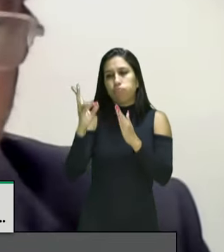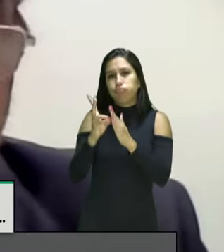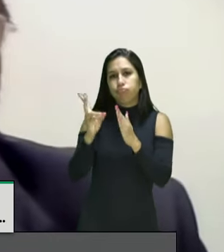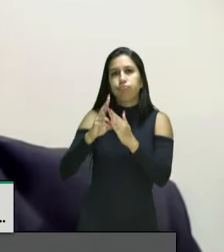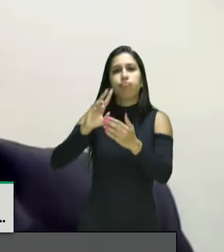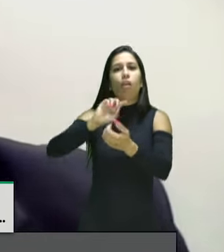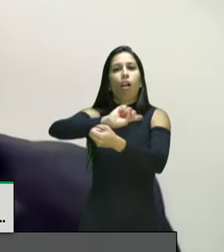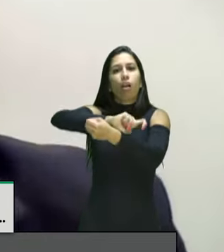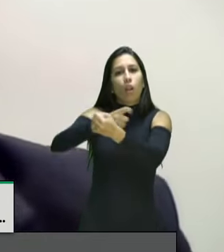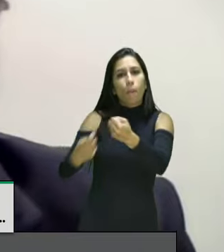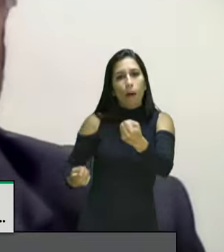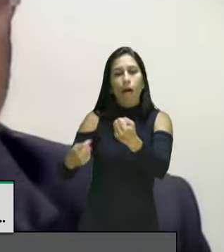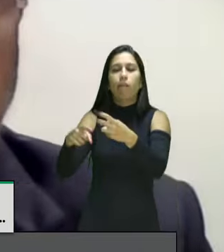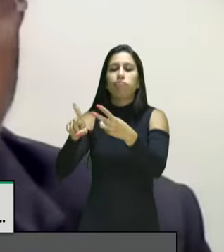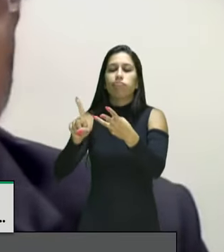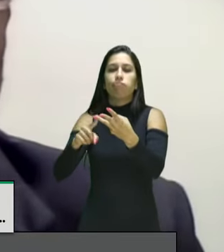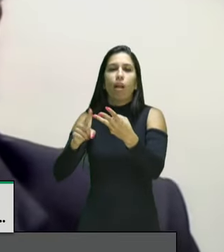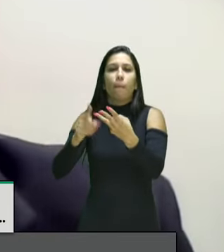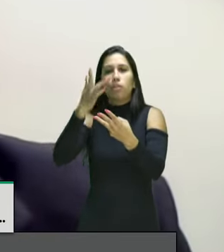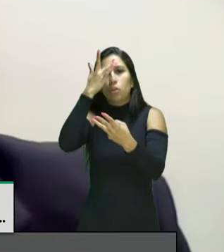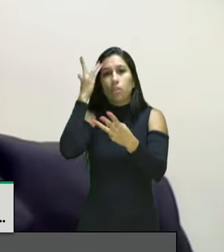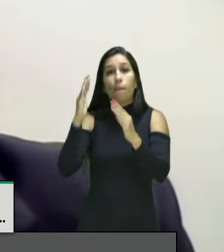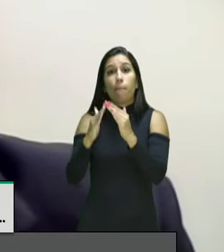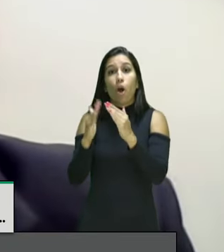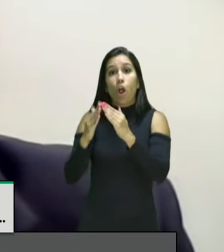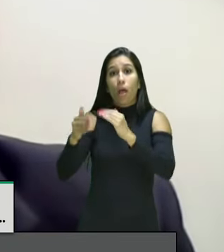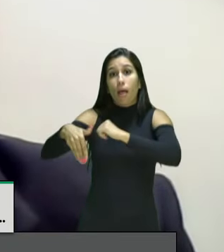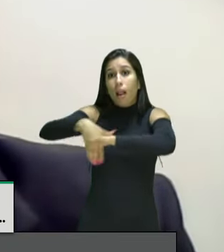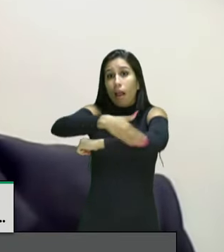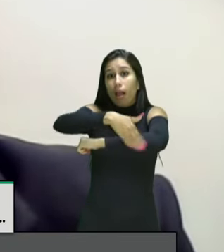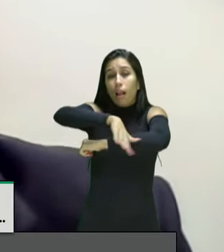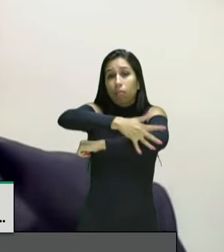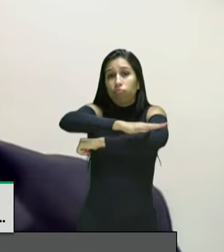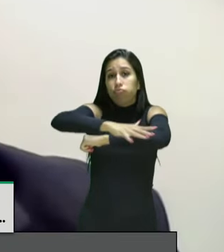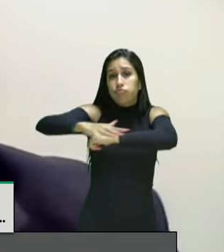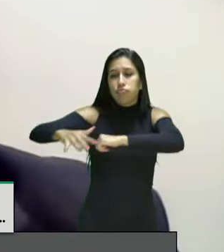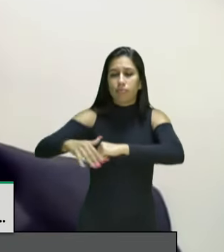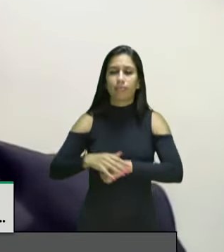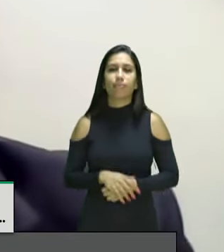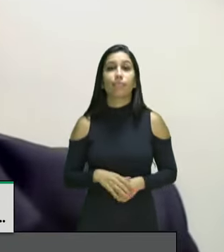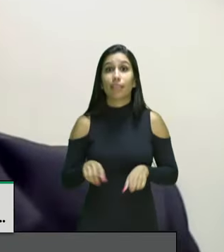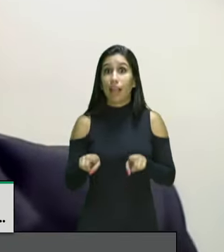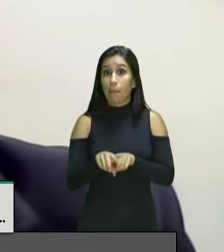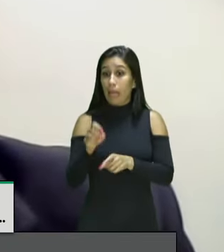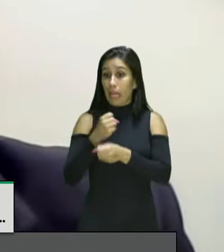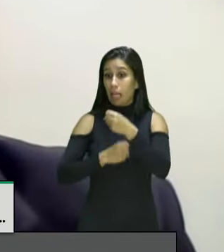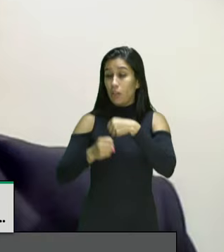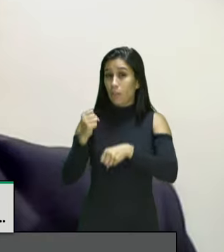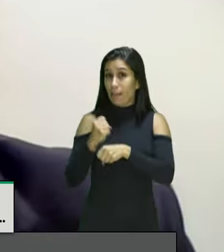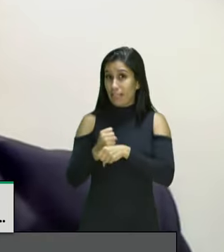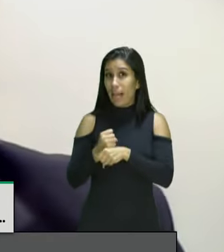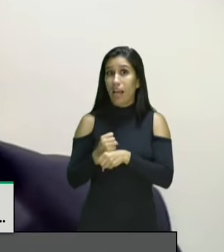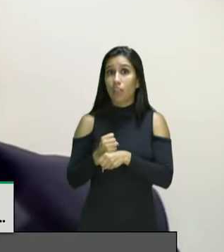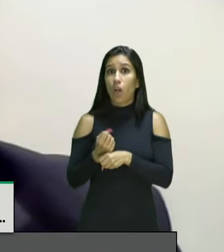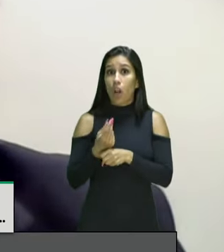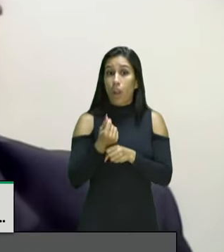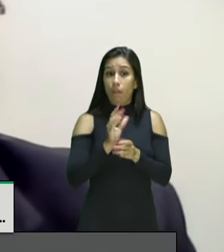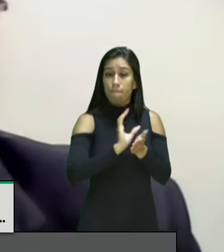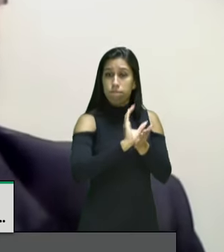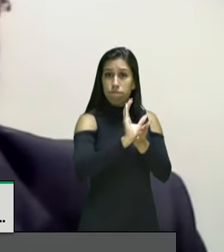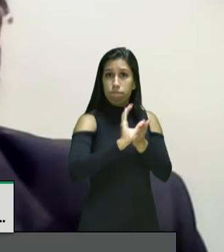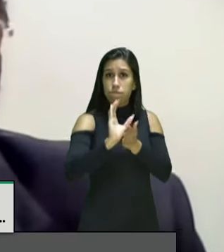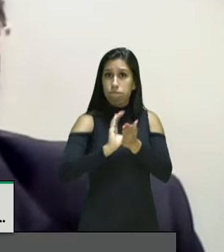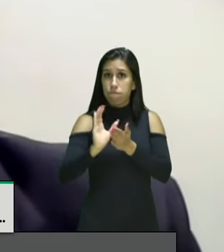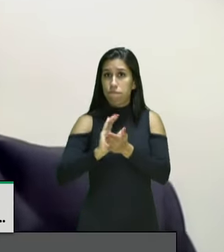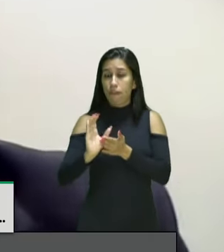ribeirinhos e outros. Também eu ressalto o pagamento do auxílio emergencial em 2020 para mais de 21,5 milhões de